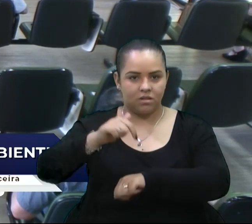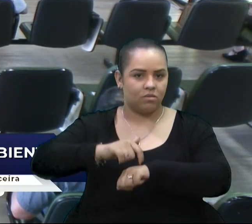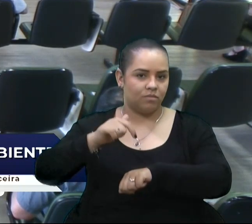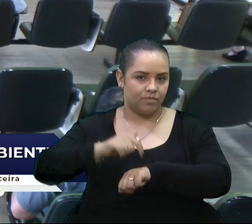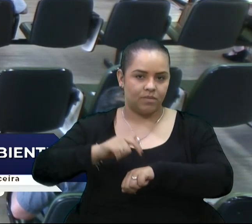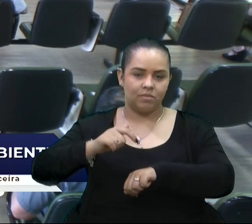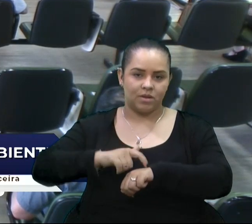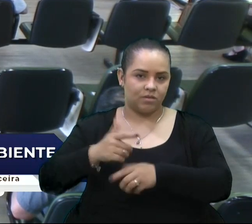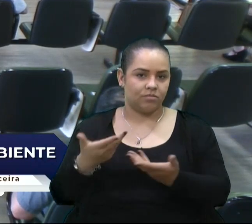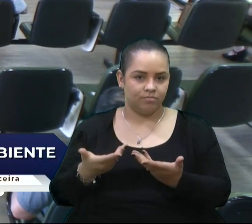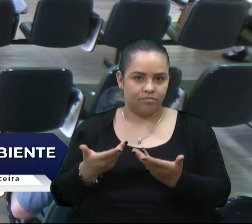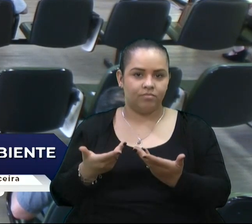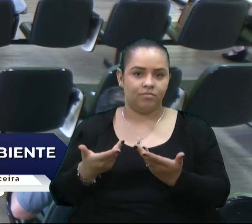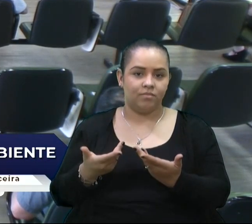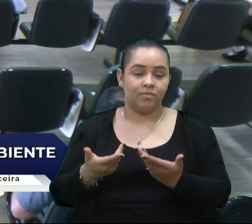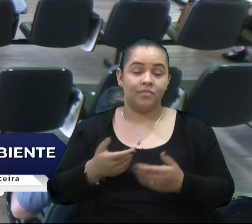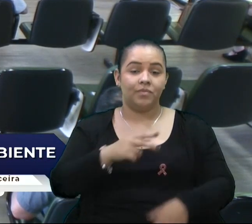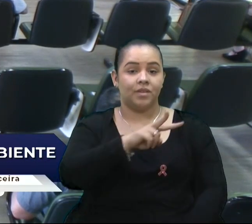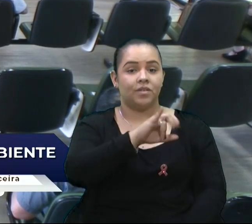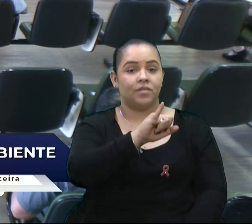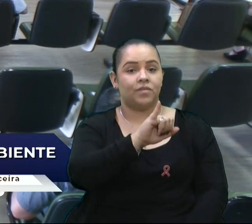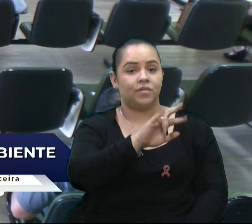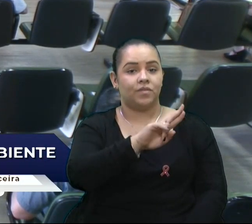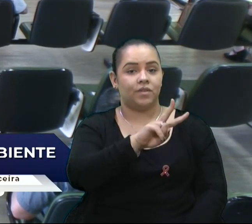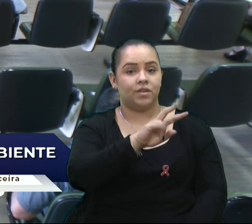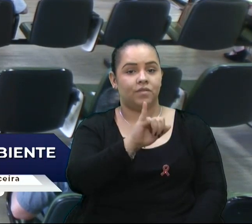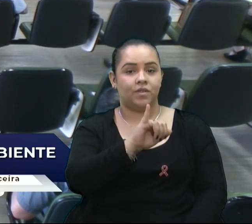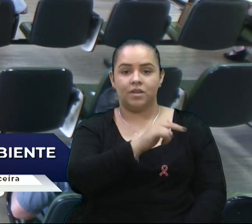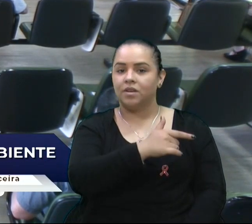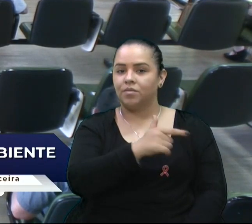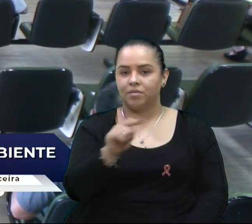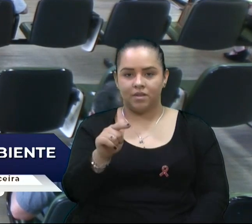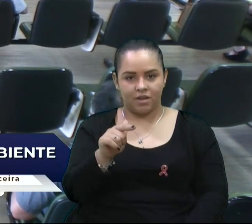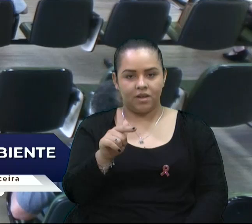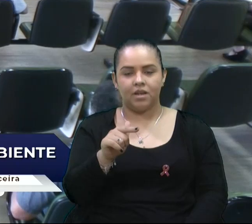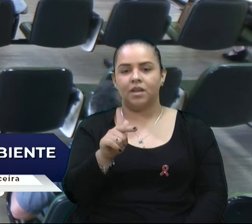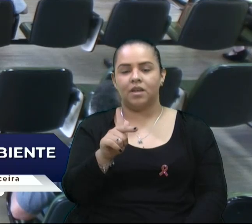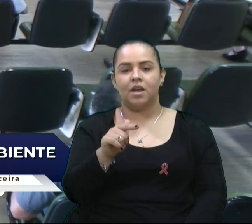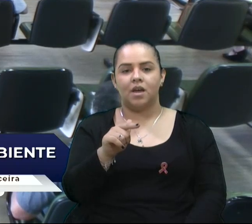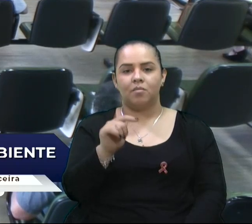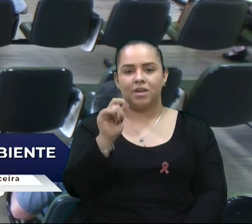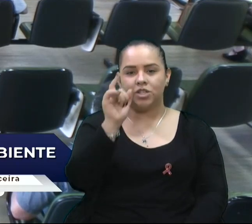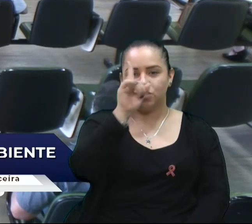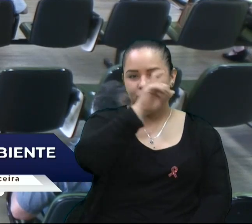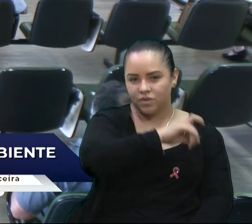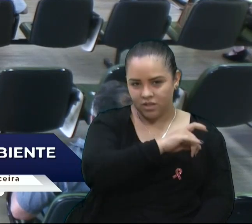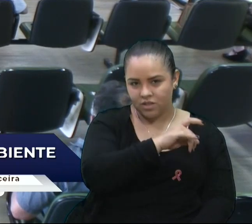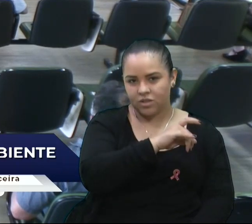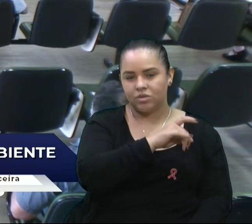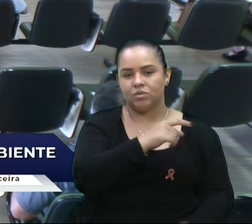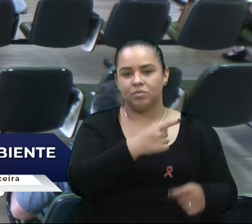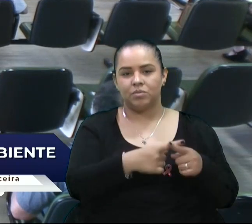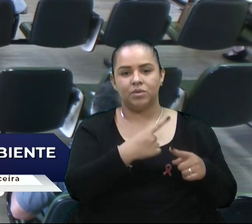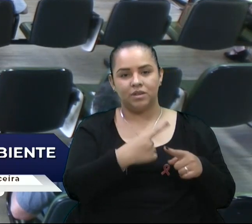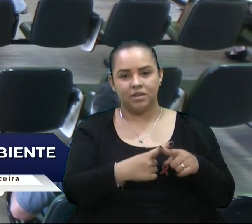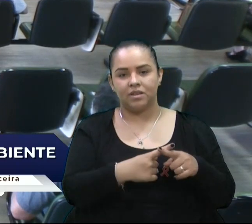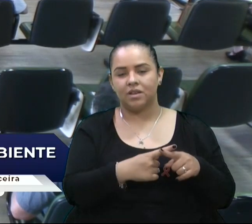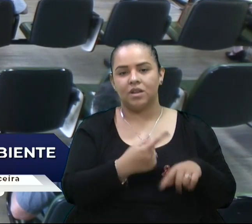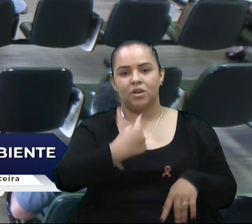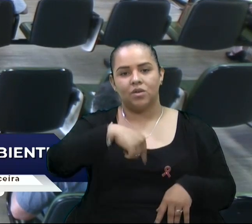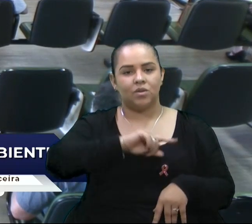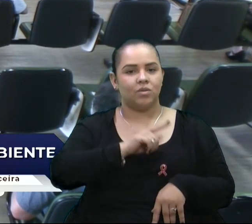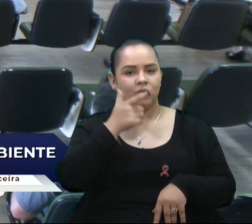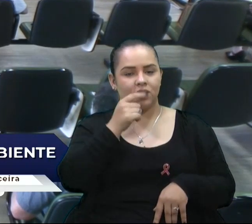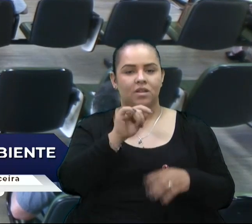disponibilidade, mas eles não têm habilitações de média e alta complexidade que nos permitam fazer essa